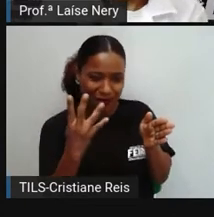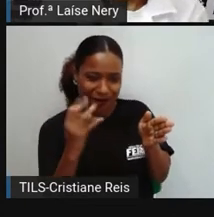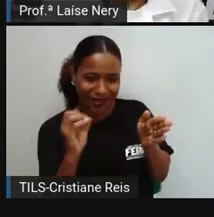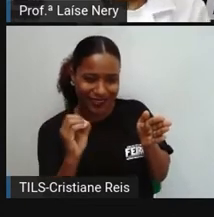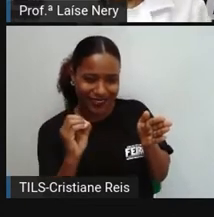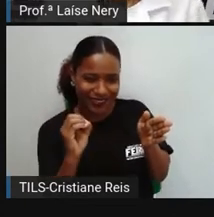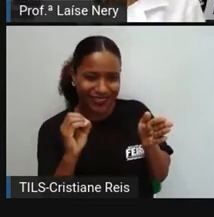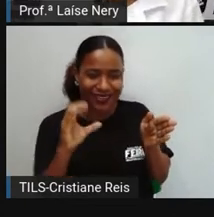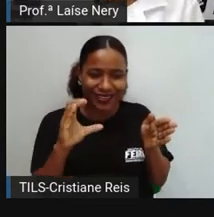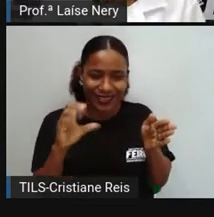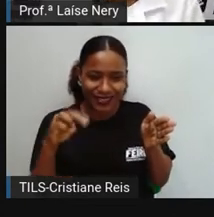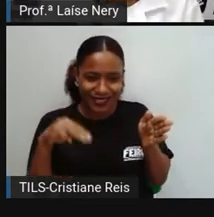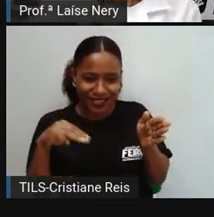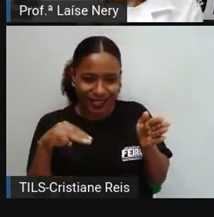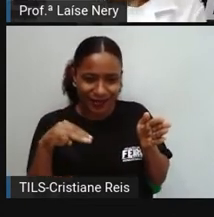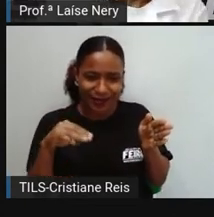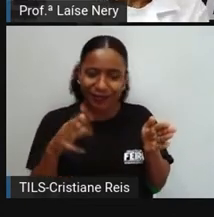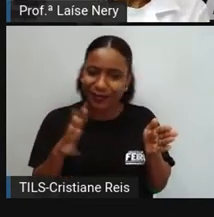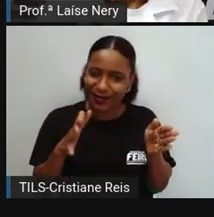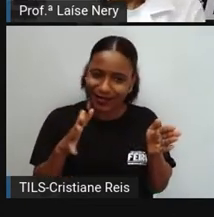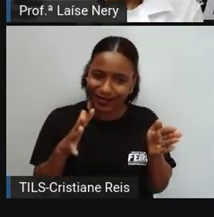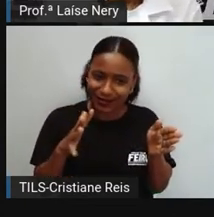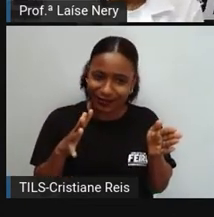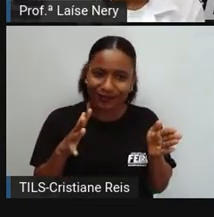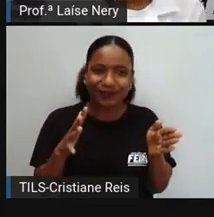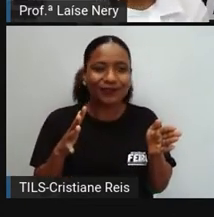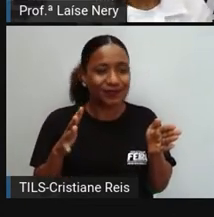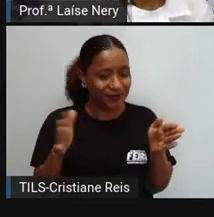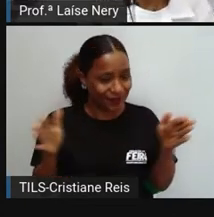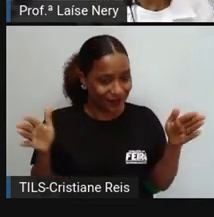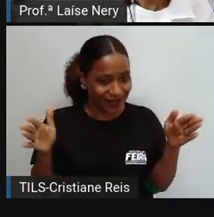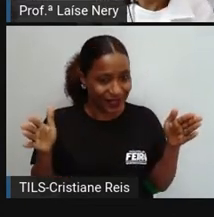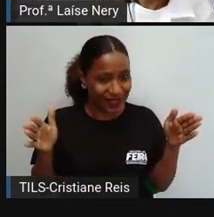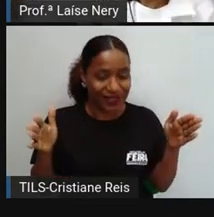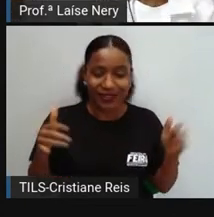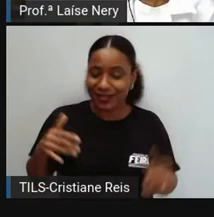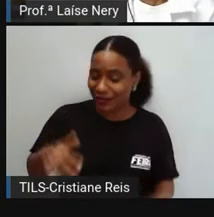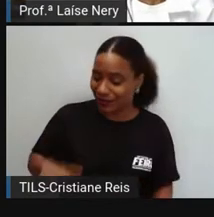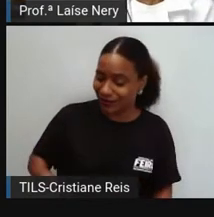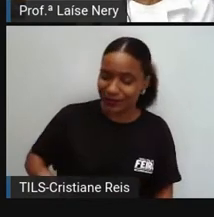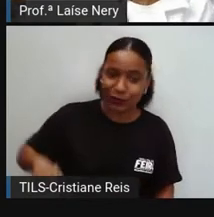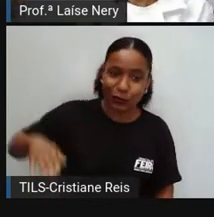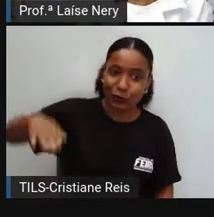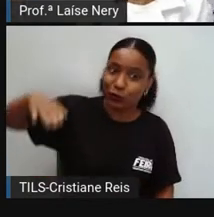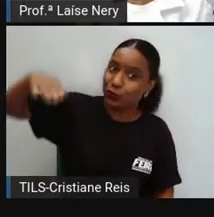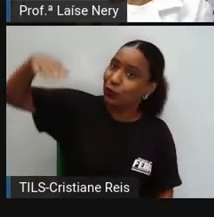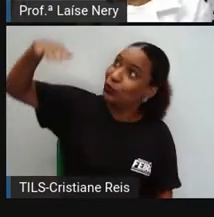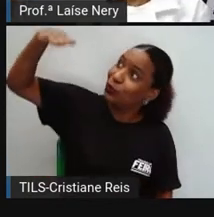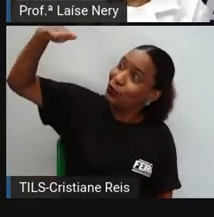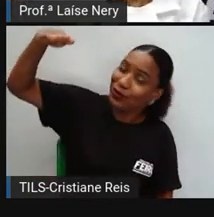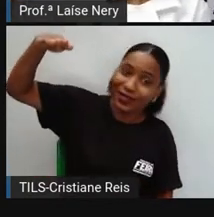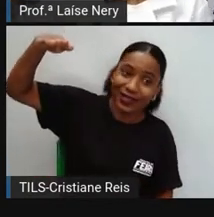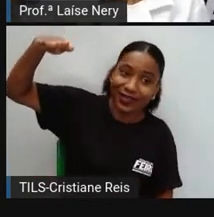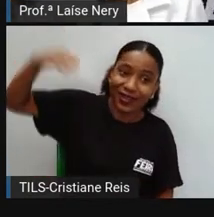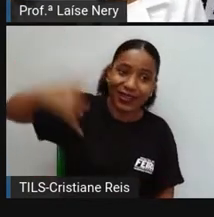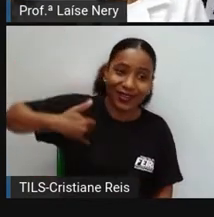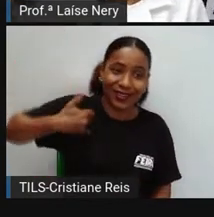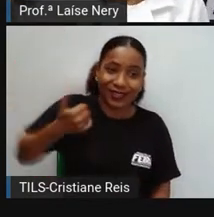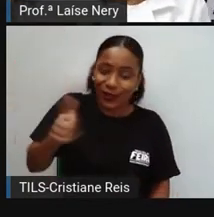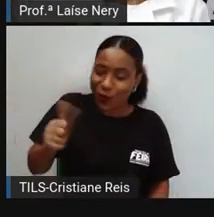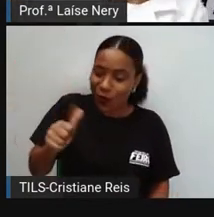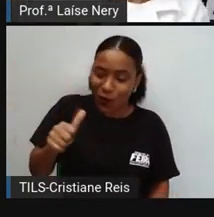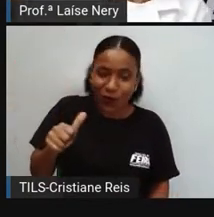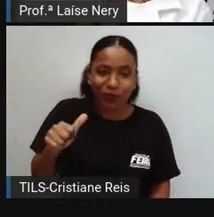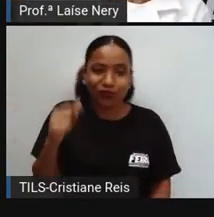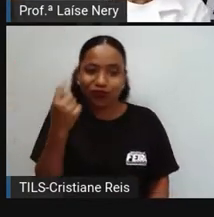menos. Imagine aí, depois, quando chega aos 11 anos, a criança tem mais de um metro, entre um metro,